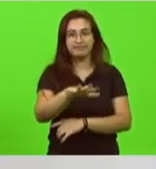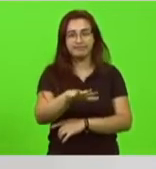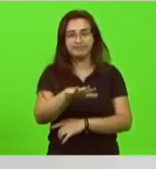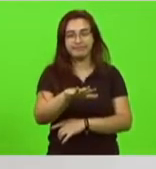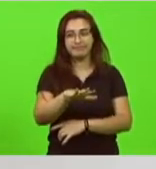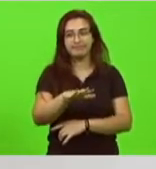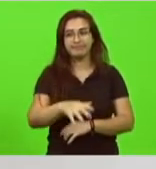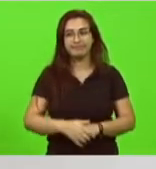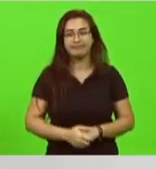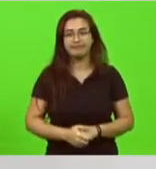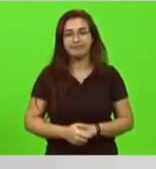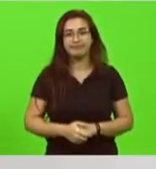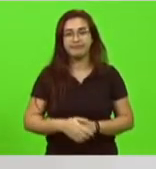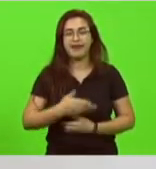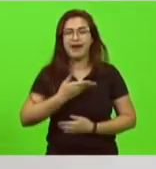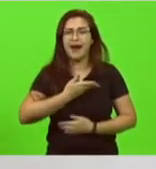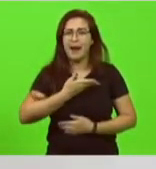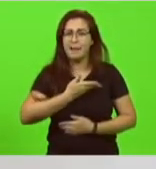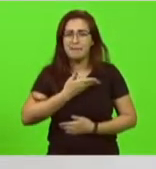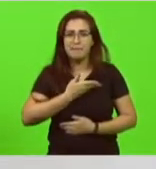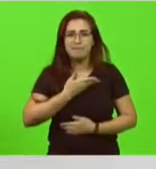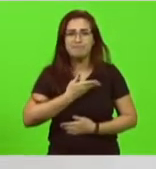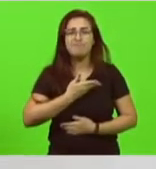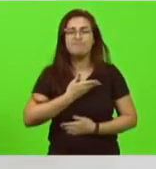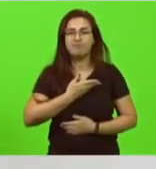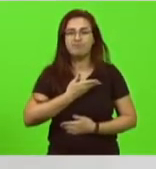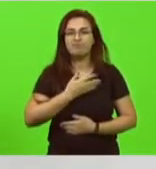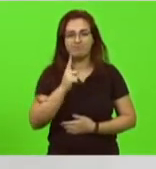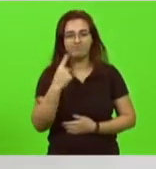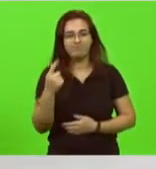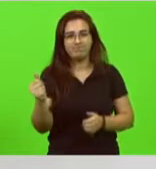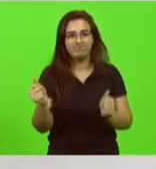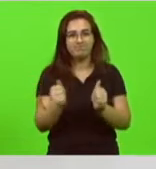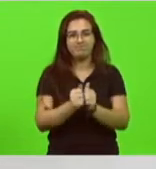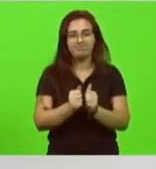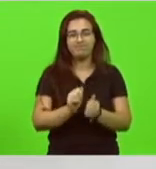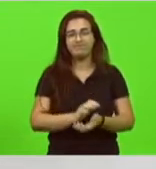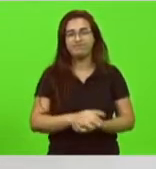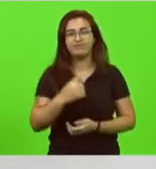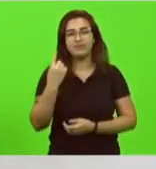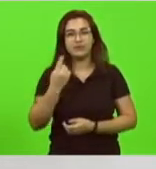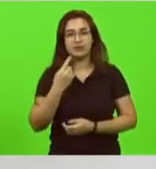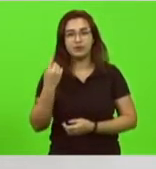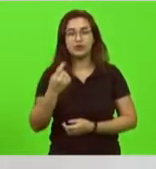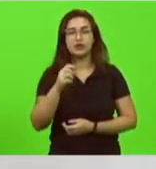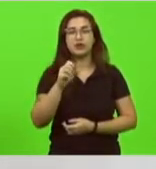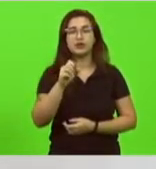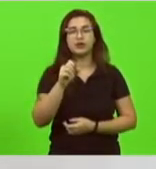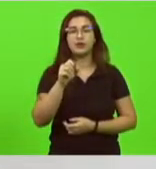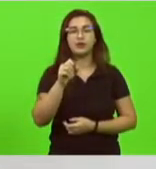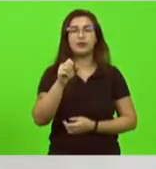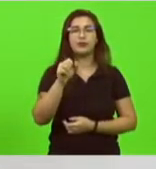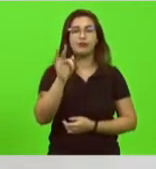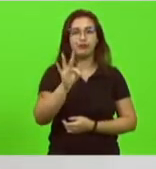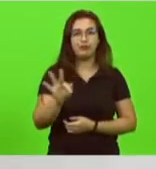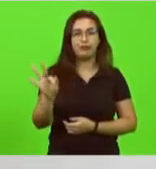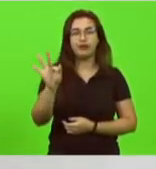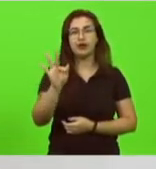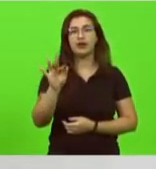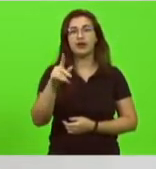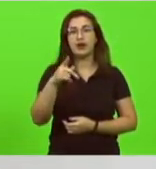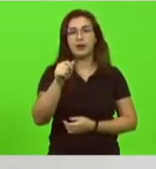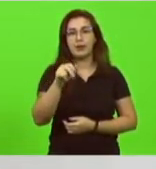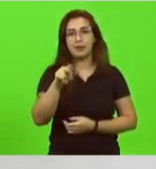dizer que é grande amiga grande companheira nossa deputado federal Sargento Faúr deputado federal Paulo Eduardo